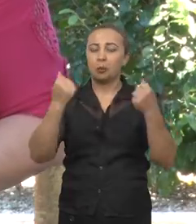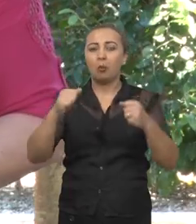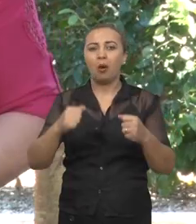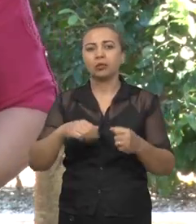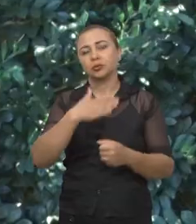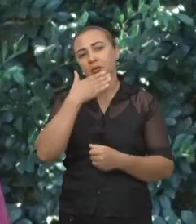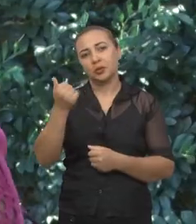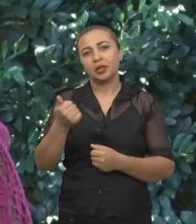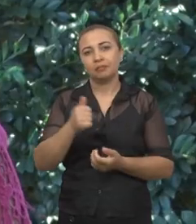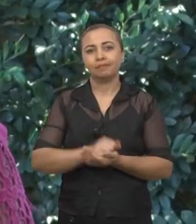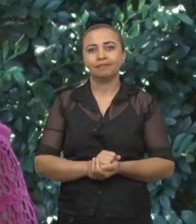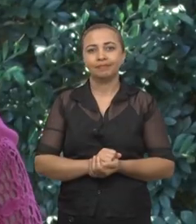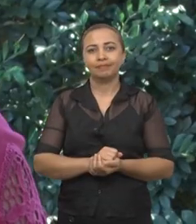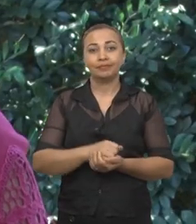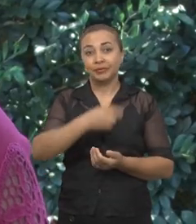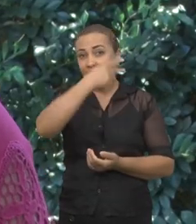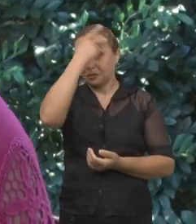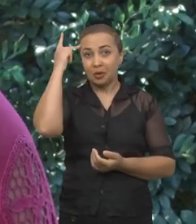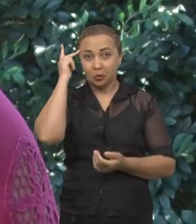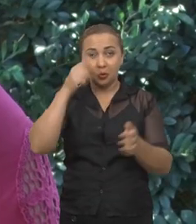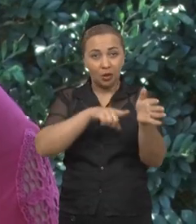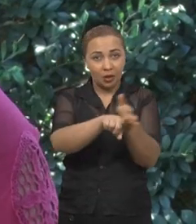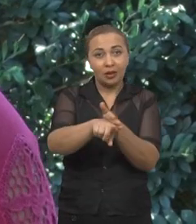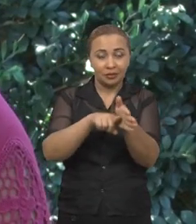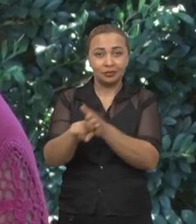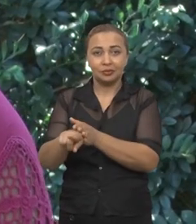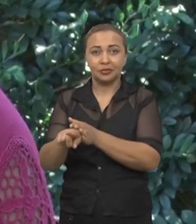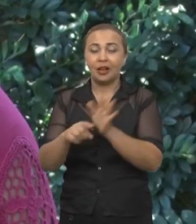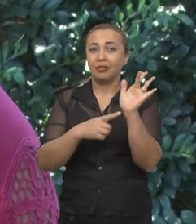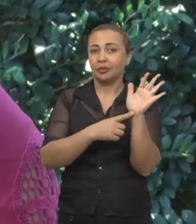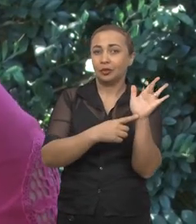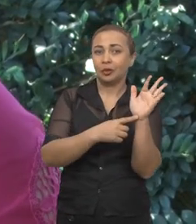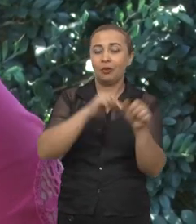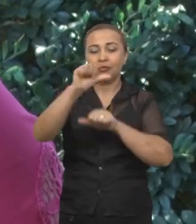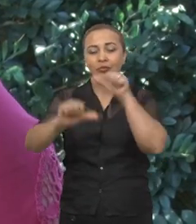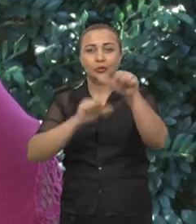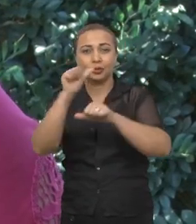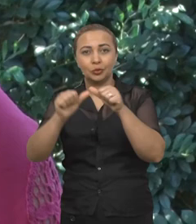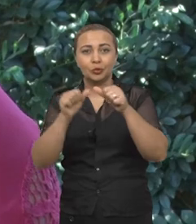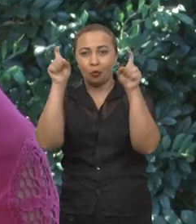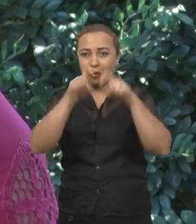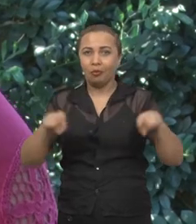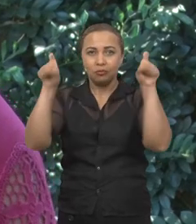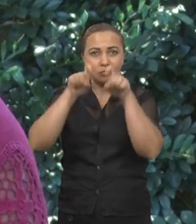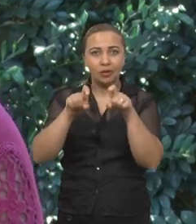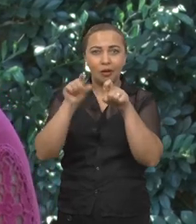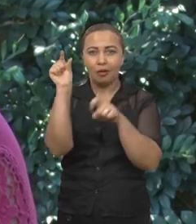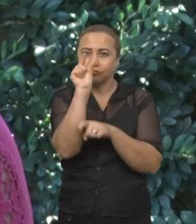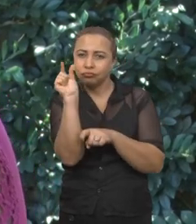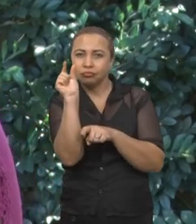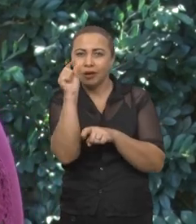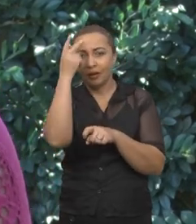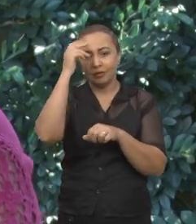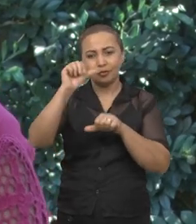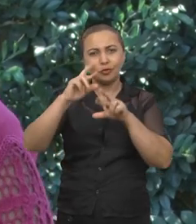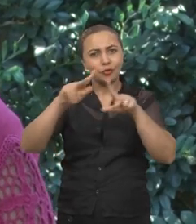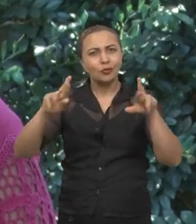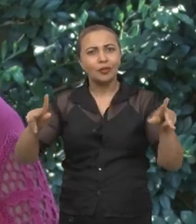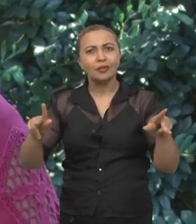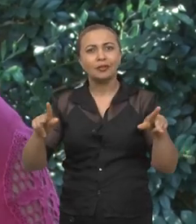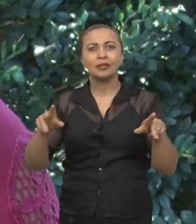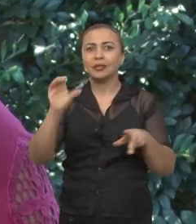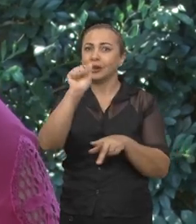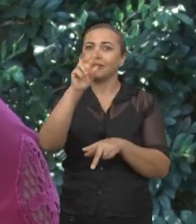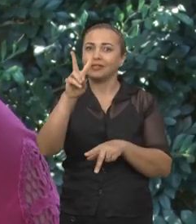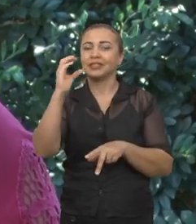as sequelas. E pesquisadores da Universidade Estadual da Paraíba desenvolveram um software que é capaz de diferenciar os tipos de AVC.